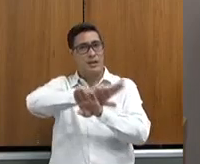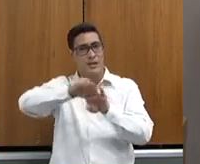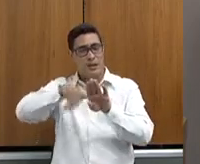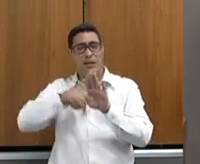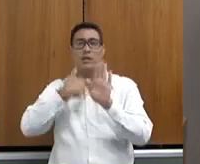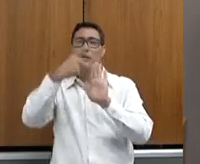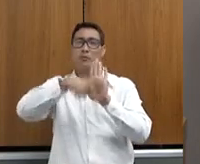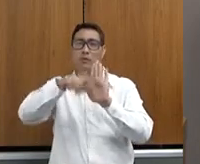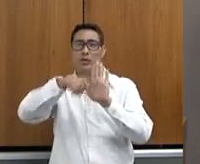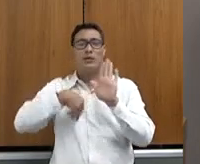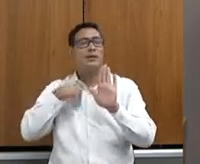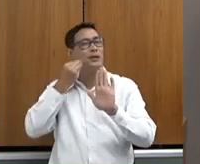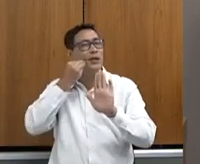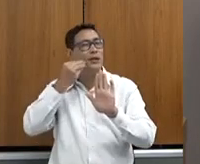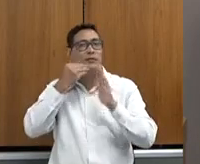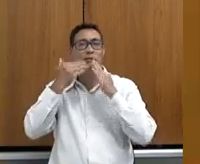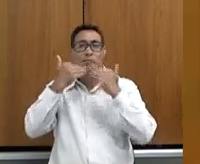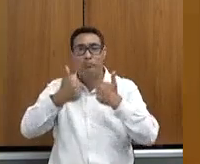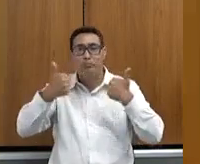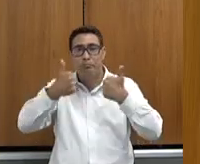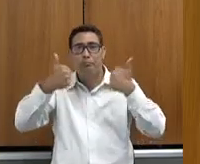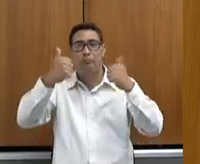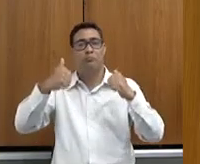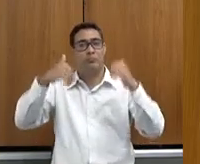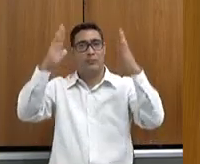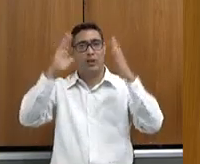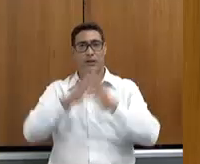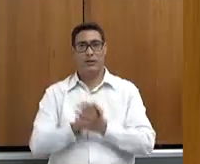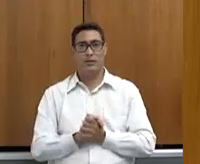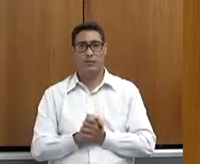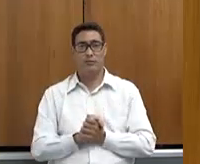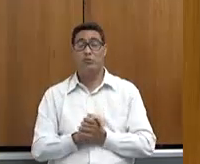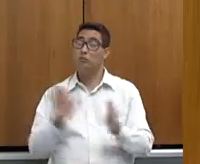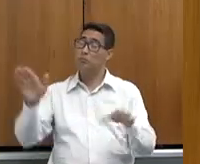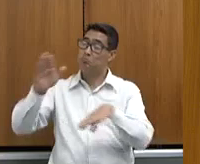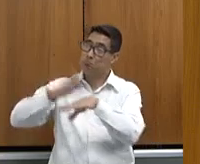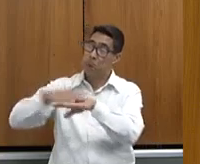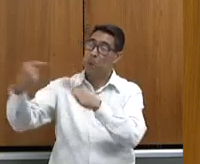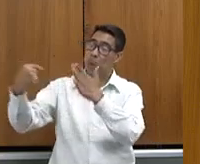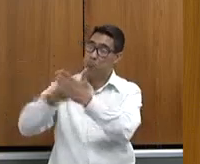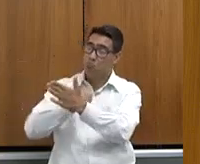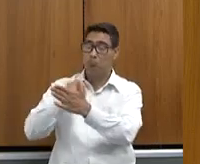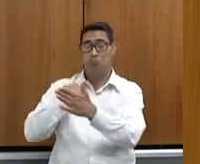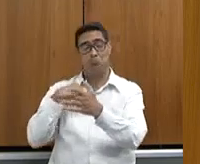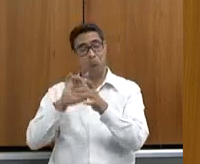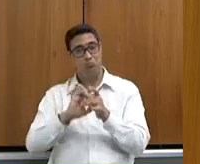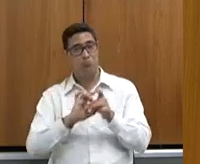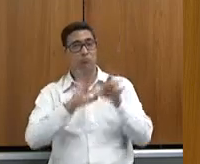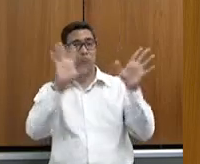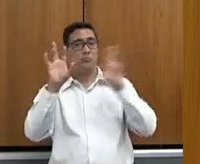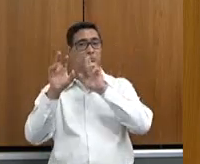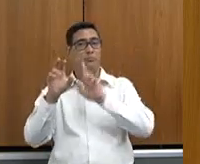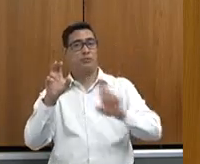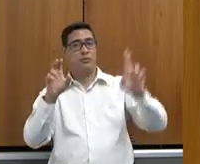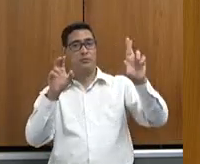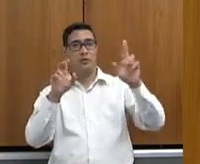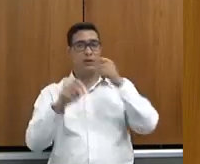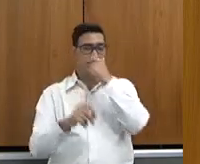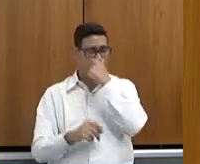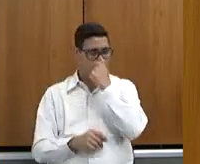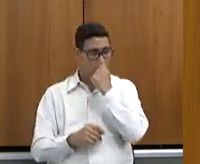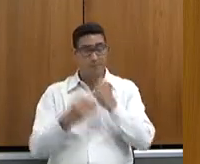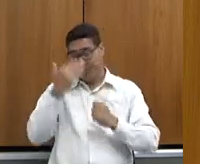para a gente poder tentar cada vez melhorar mais. Se senhor quiser mais alguma pergunta, continue à disposição. Muito obrigado,